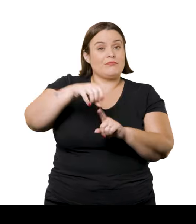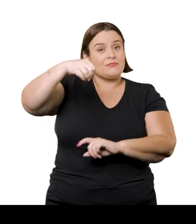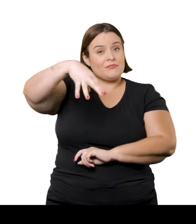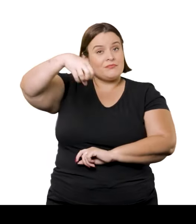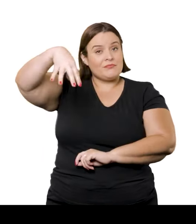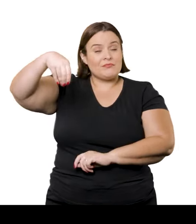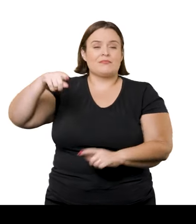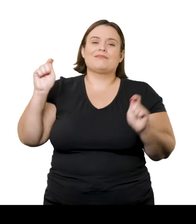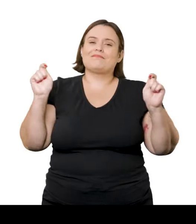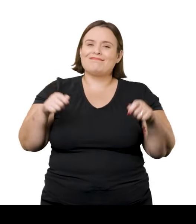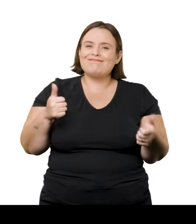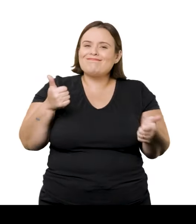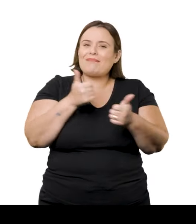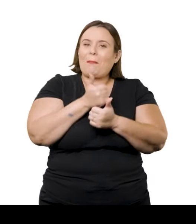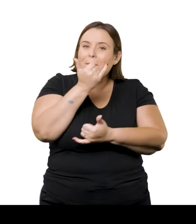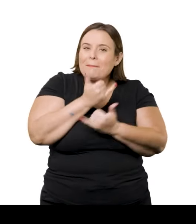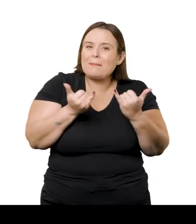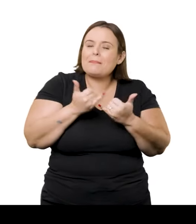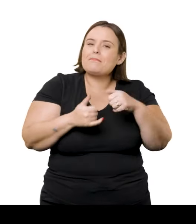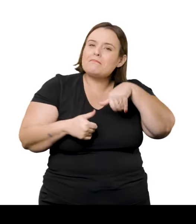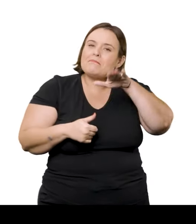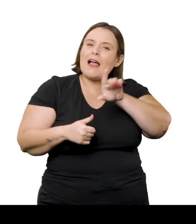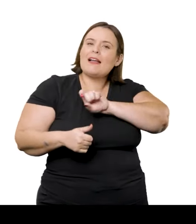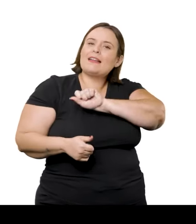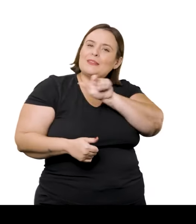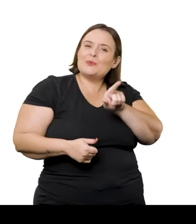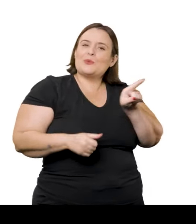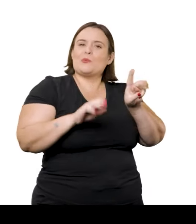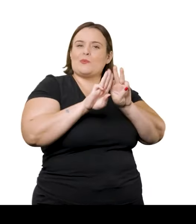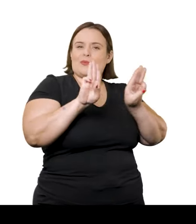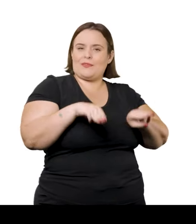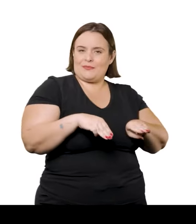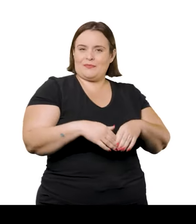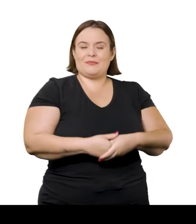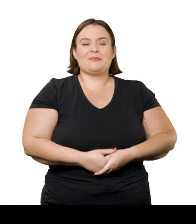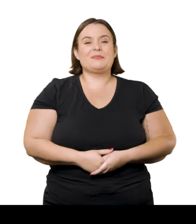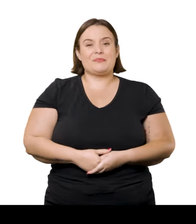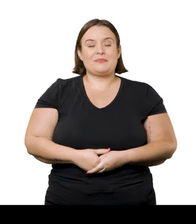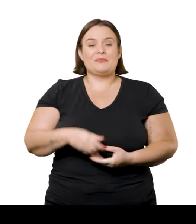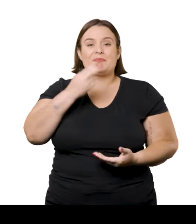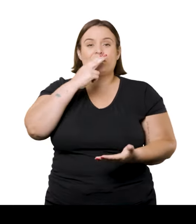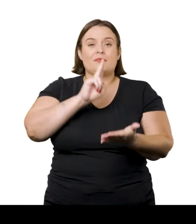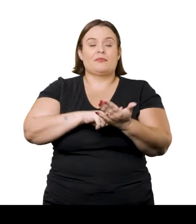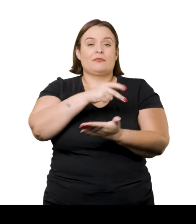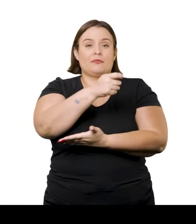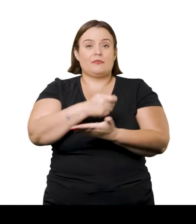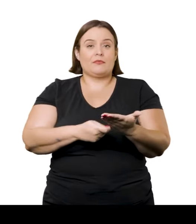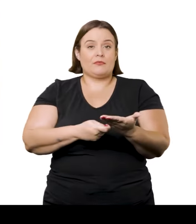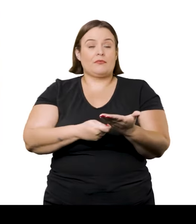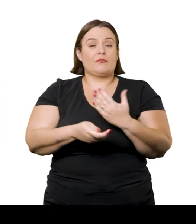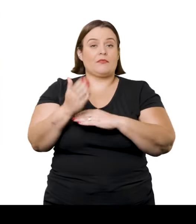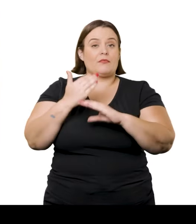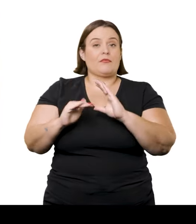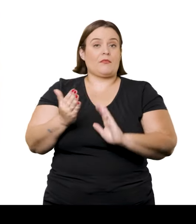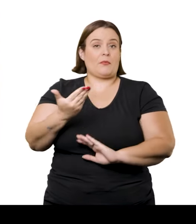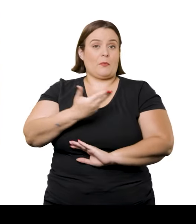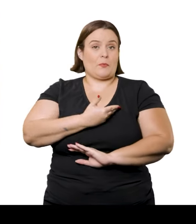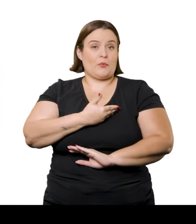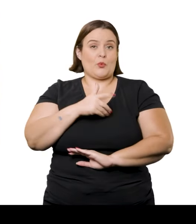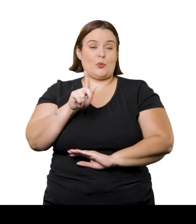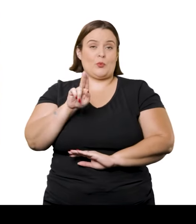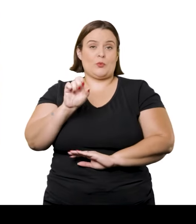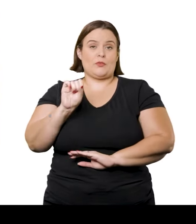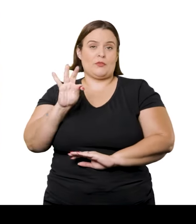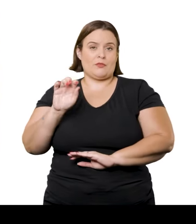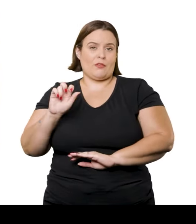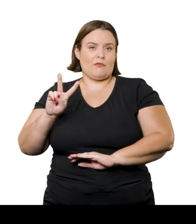e dos efeitos de luz que podemos aproximá-la ainda mais da pintura Barca, do Museu Marmoutin. Numa carta que escreveu para seu amigo